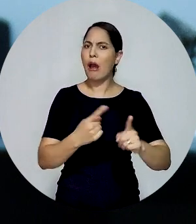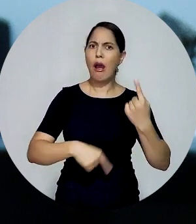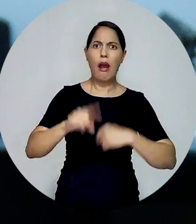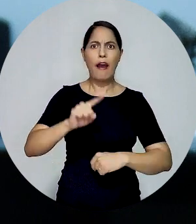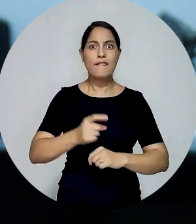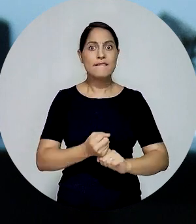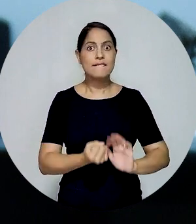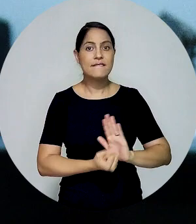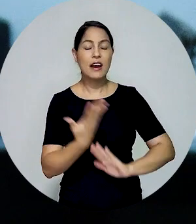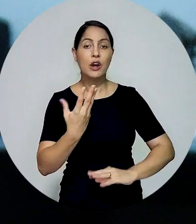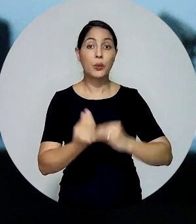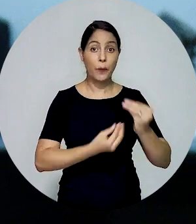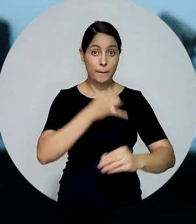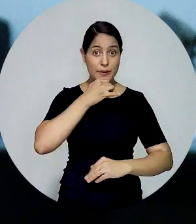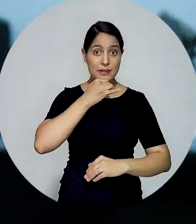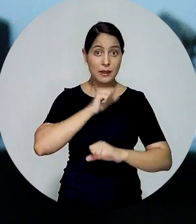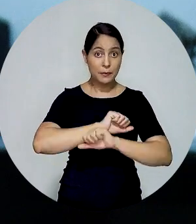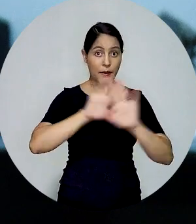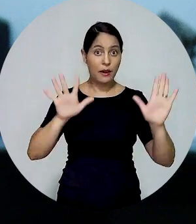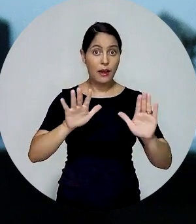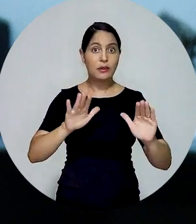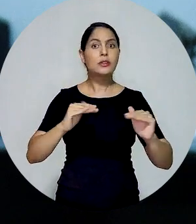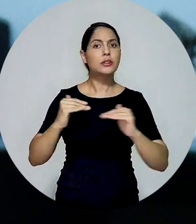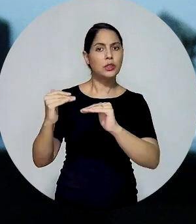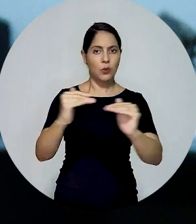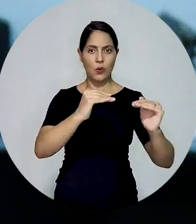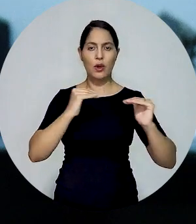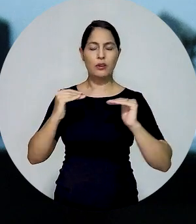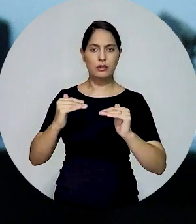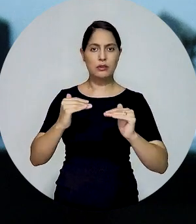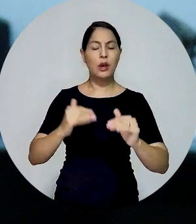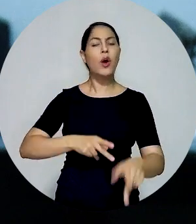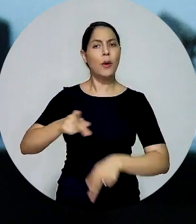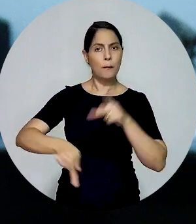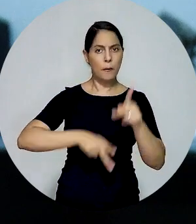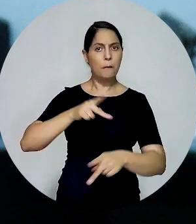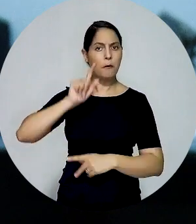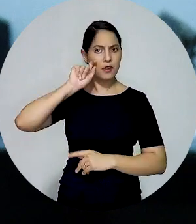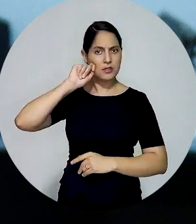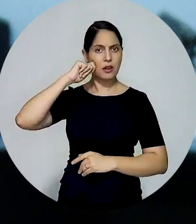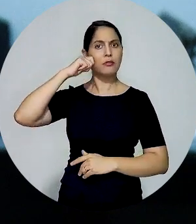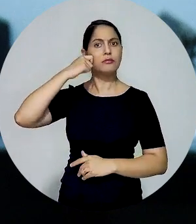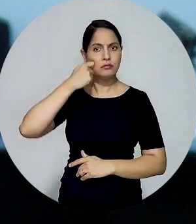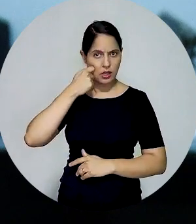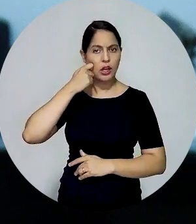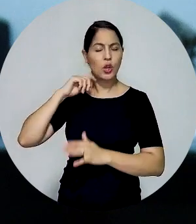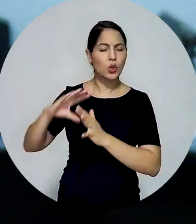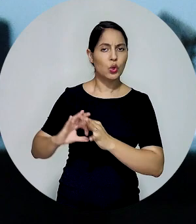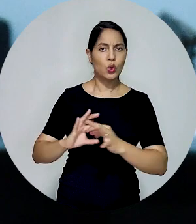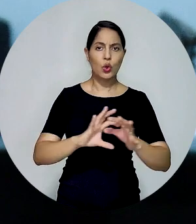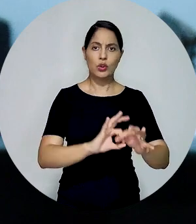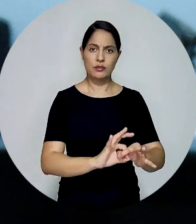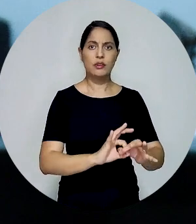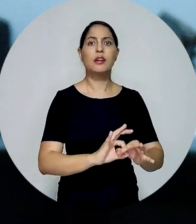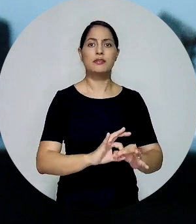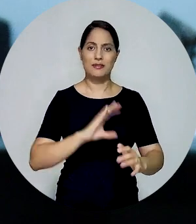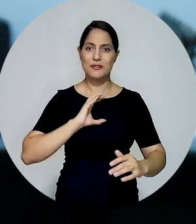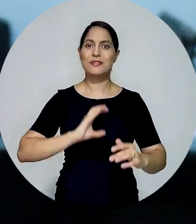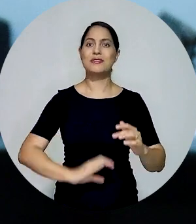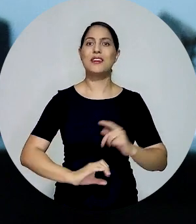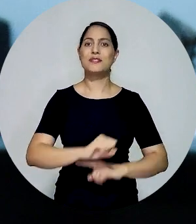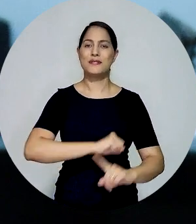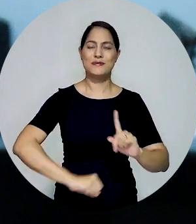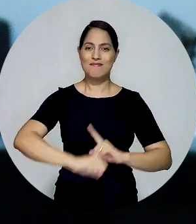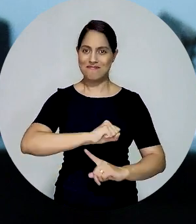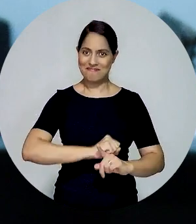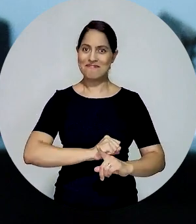dispositivos legais o direito à promoção da igualdade, nos quais se incluem os direitos da população negra como formadora do processo